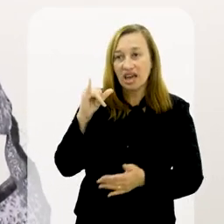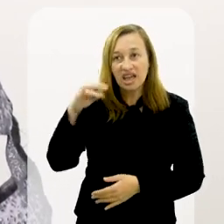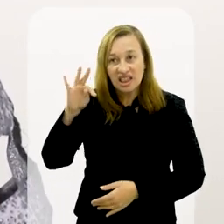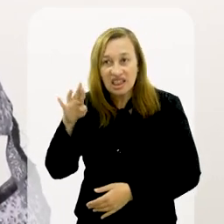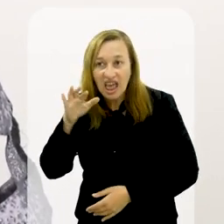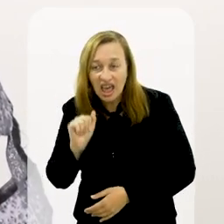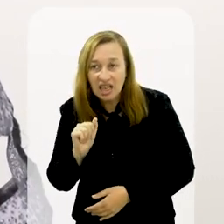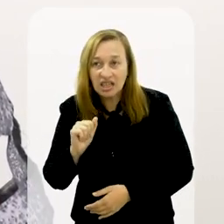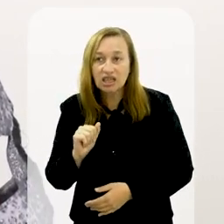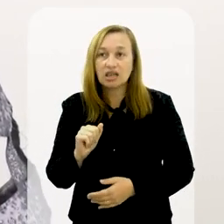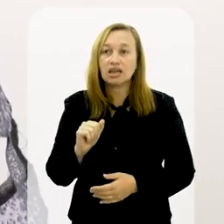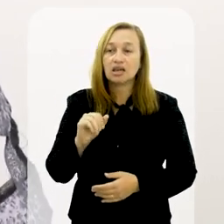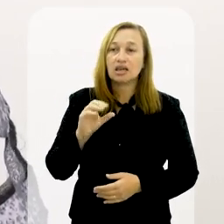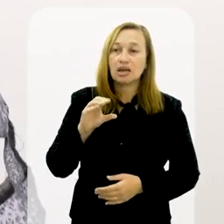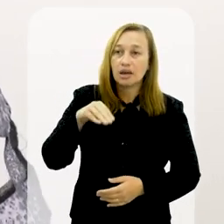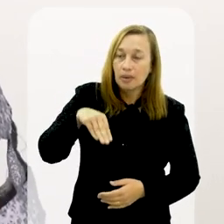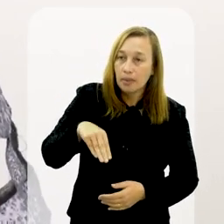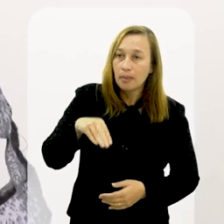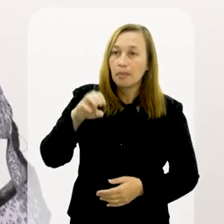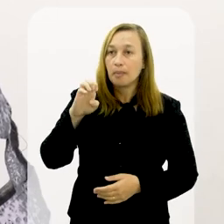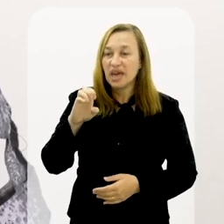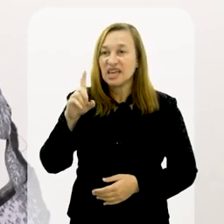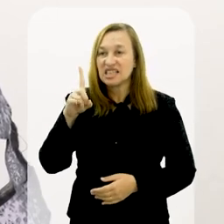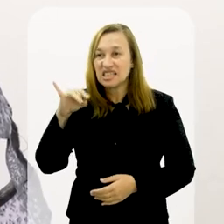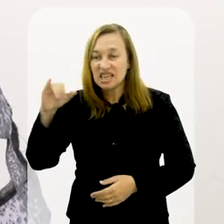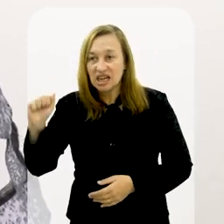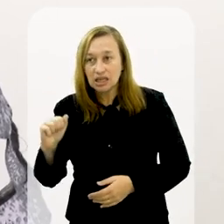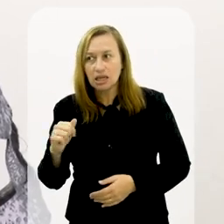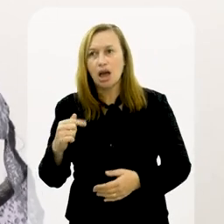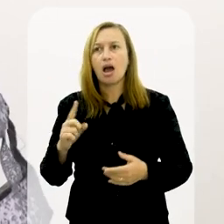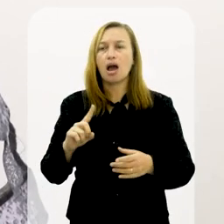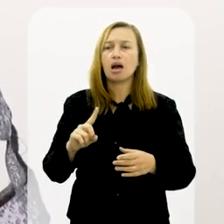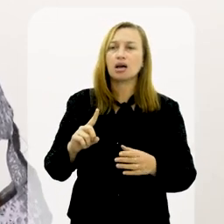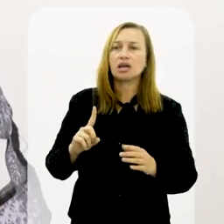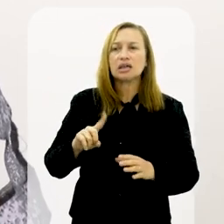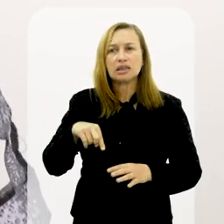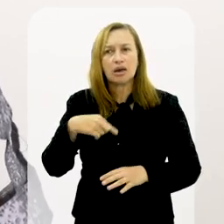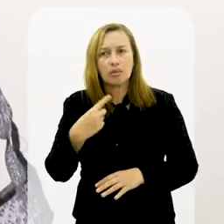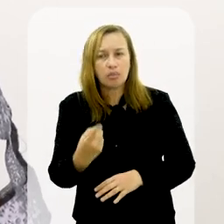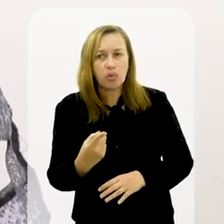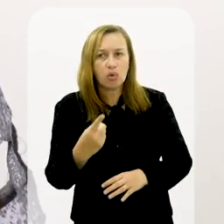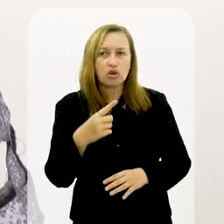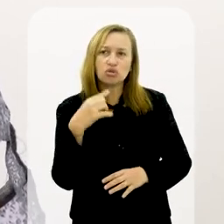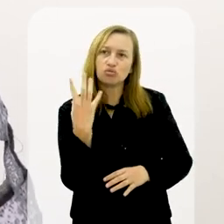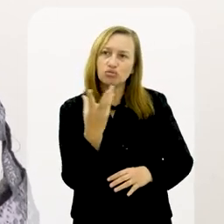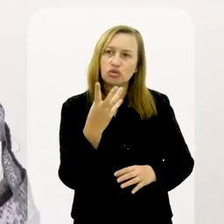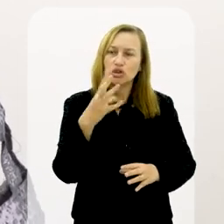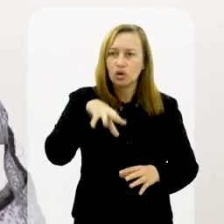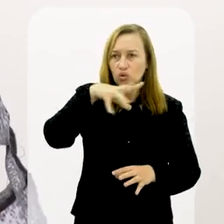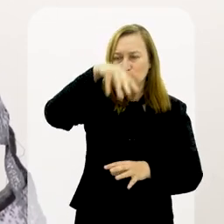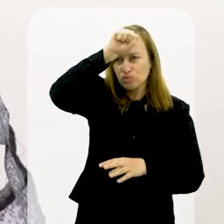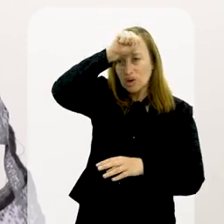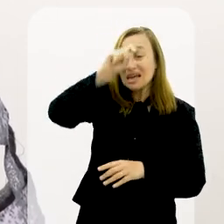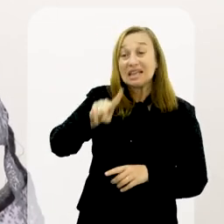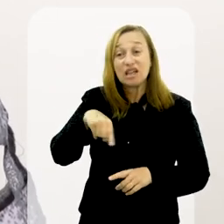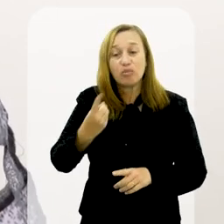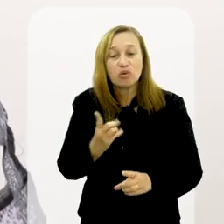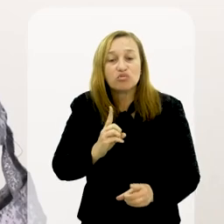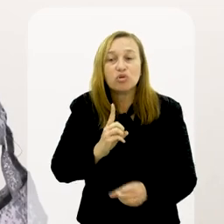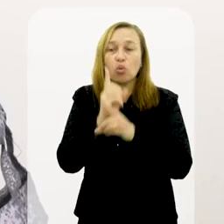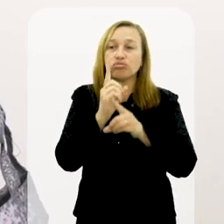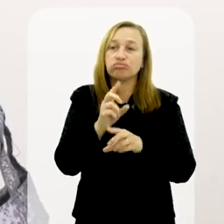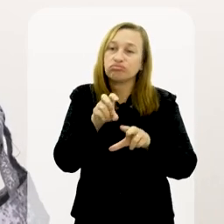os dogmáticos, aí dei uma namorada com a messiânica, mas me encontrei, aí namorei um pouquinho com o